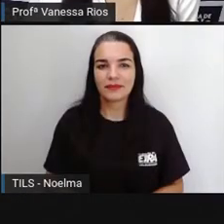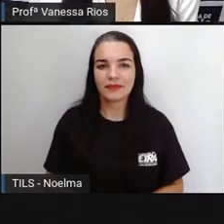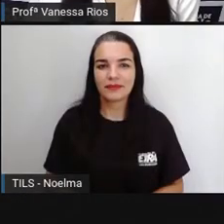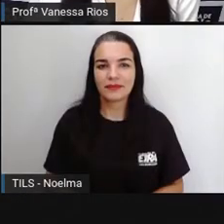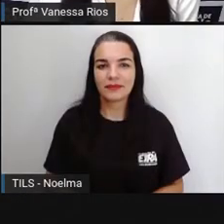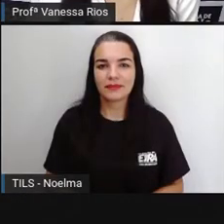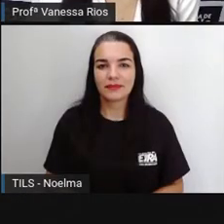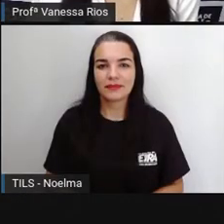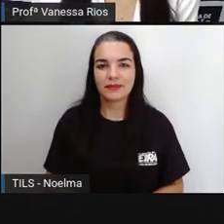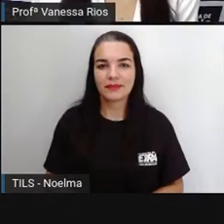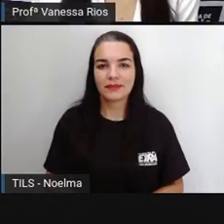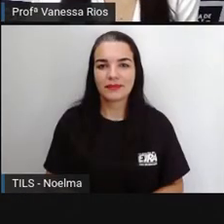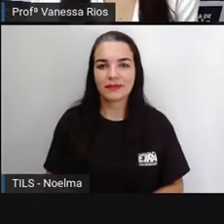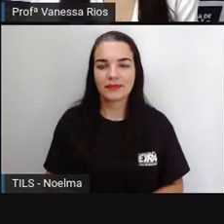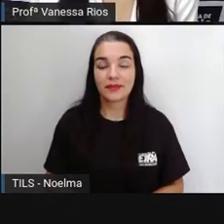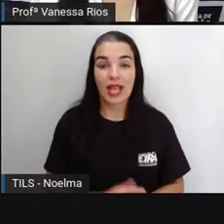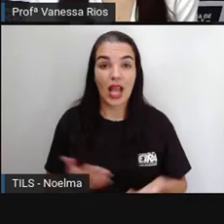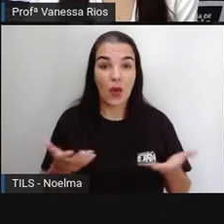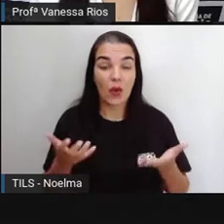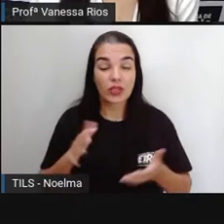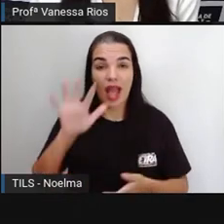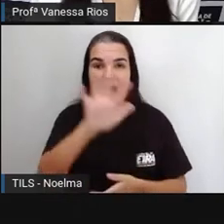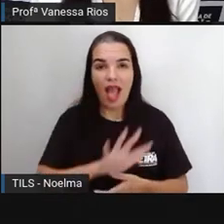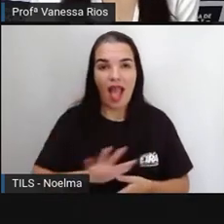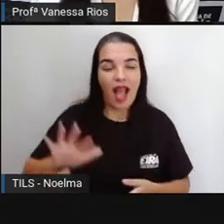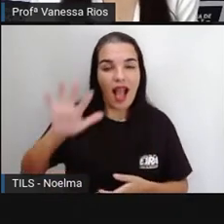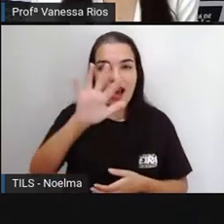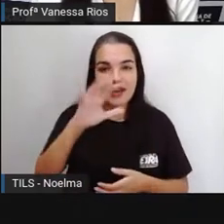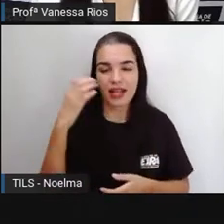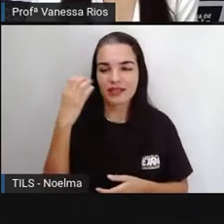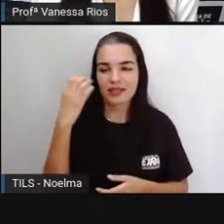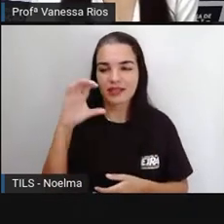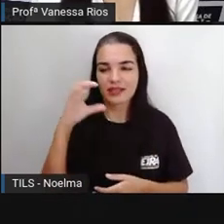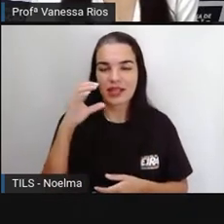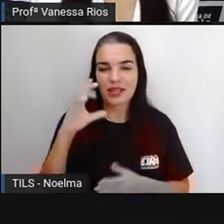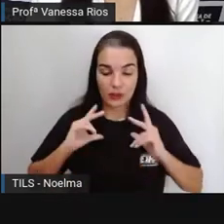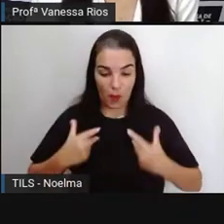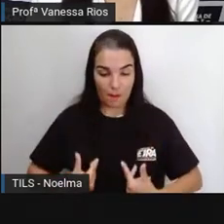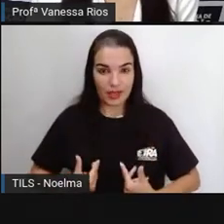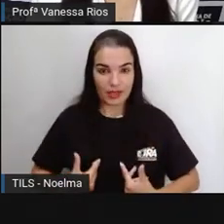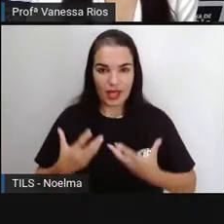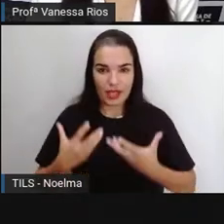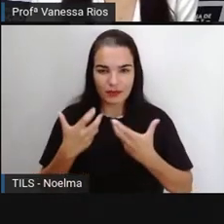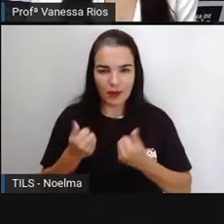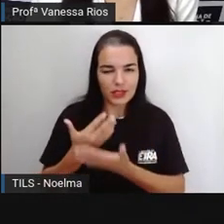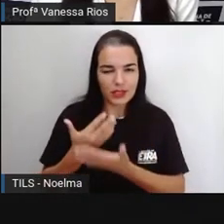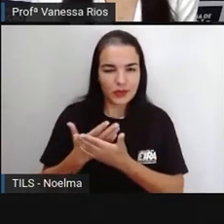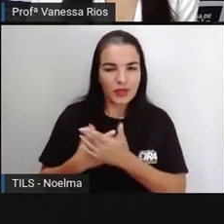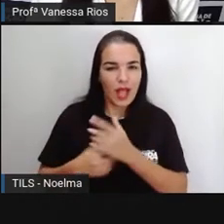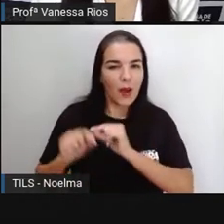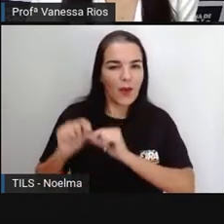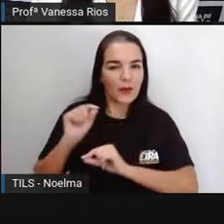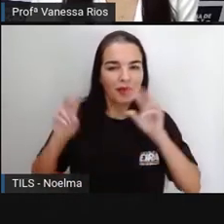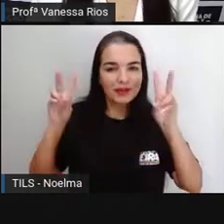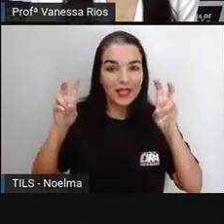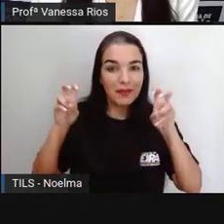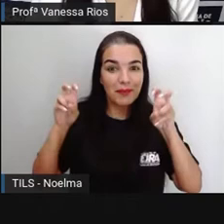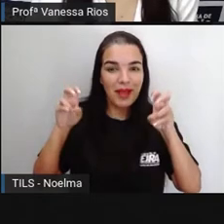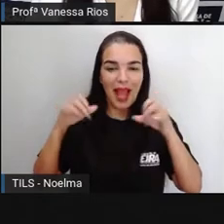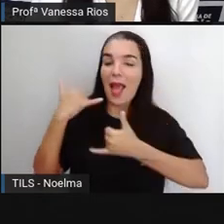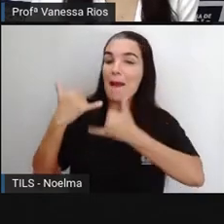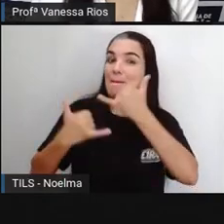nossa aula agora é de ciências humanas e nós vamos estudar sobre as